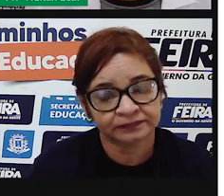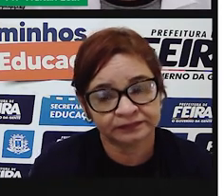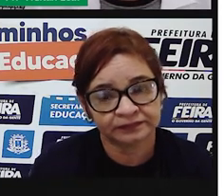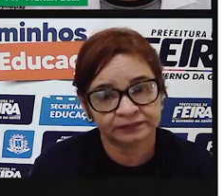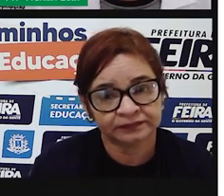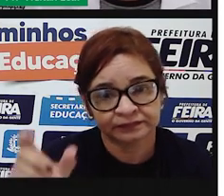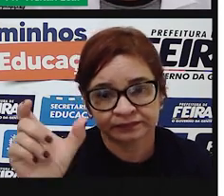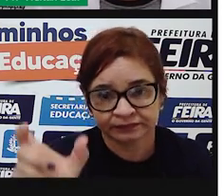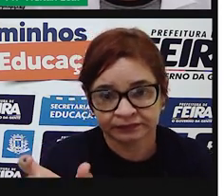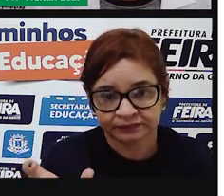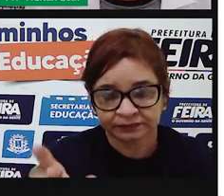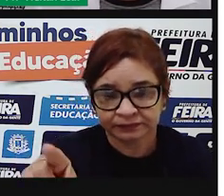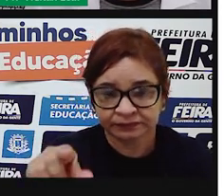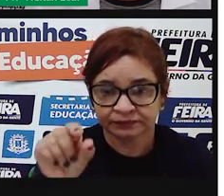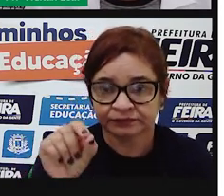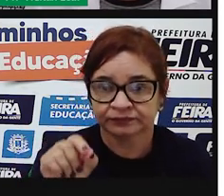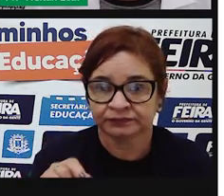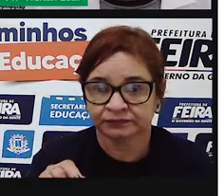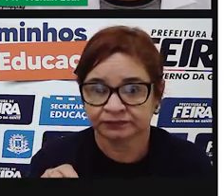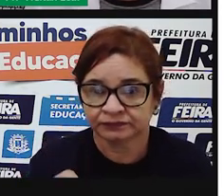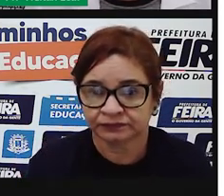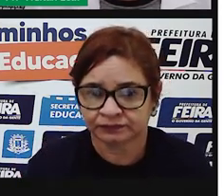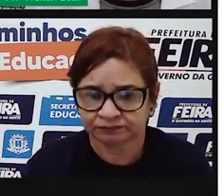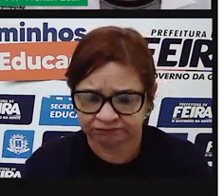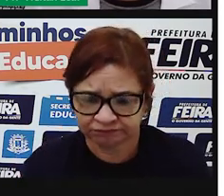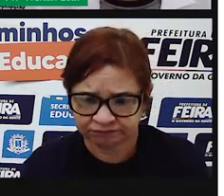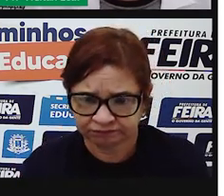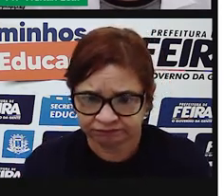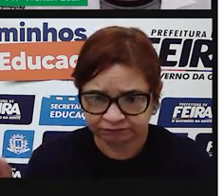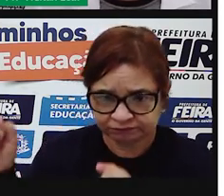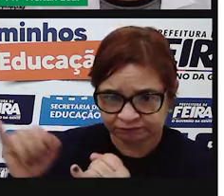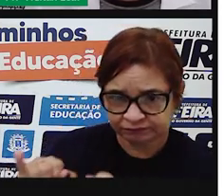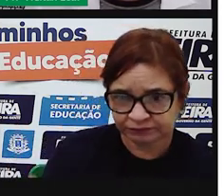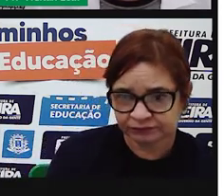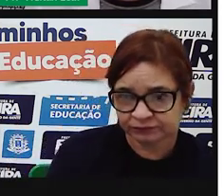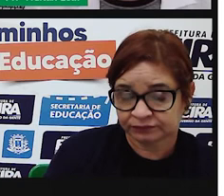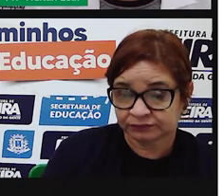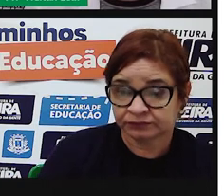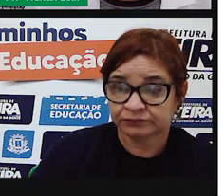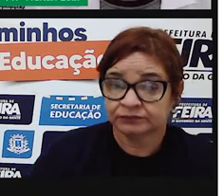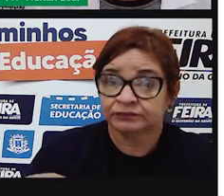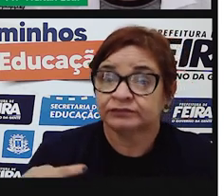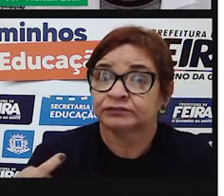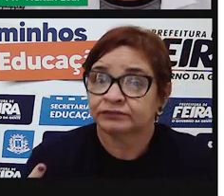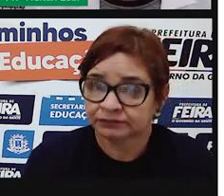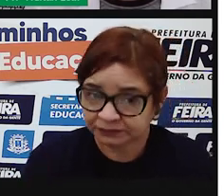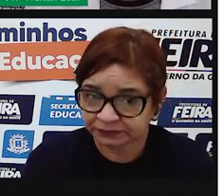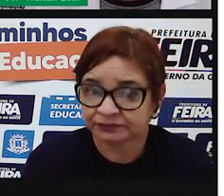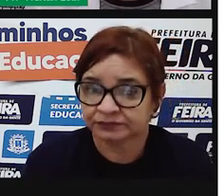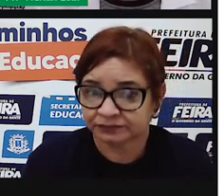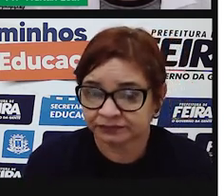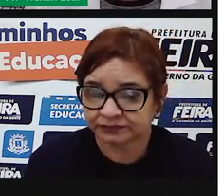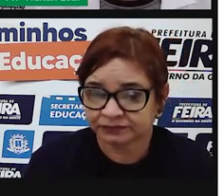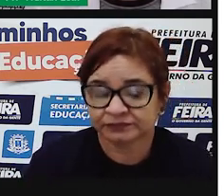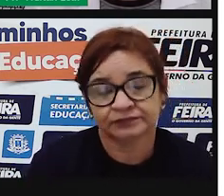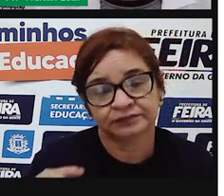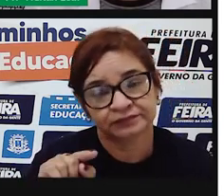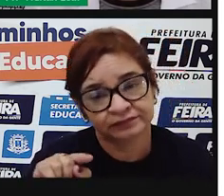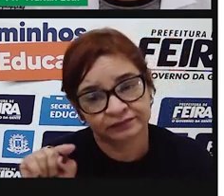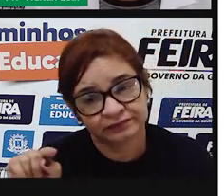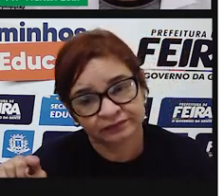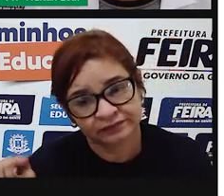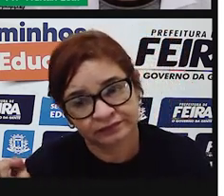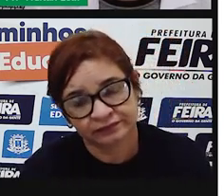destaque. Não é nenhum manequim, mas... Então, a palavra manequim aí, ela pode estar sendo utilizada